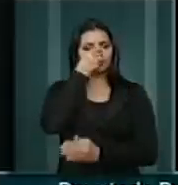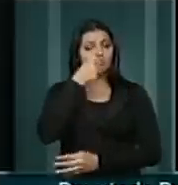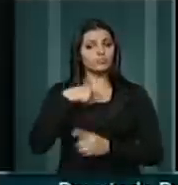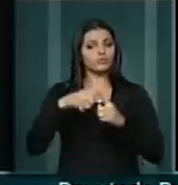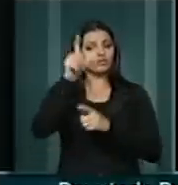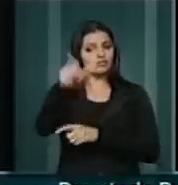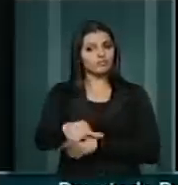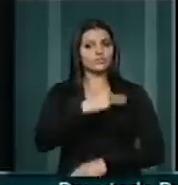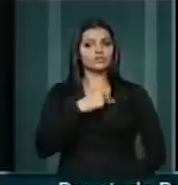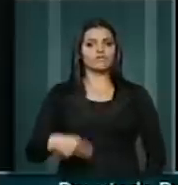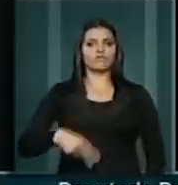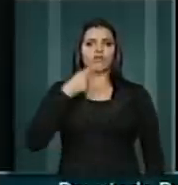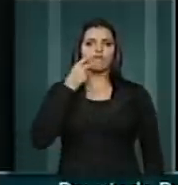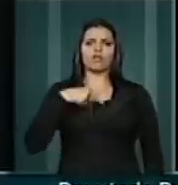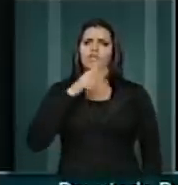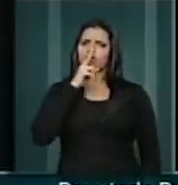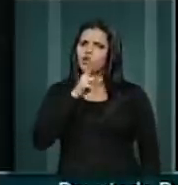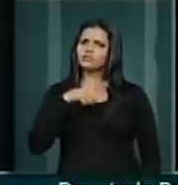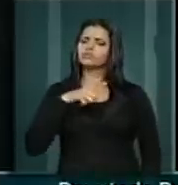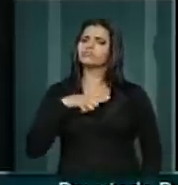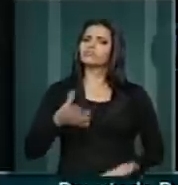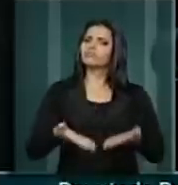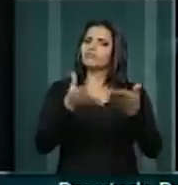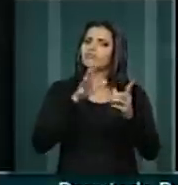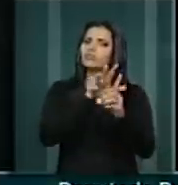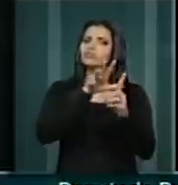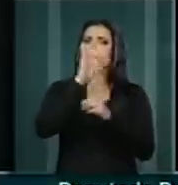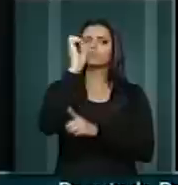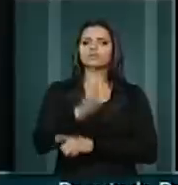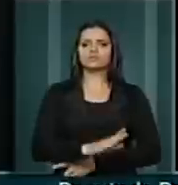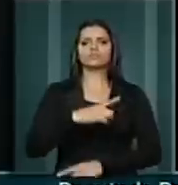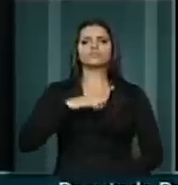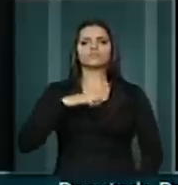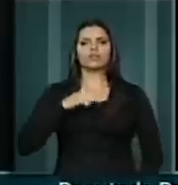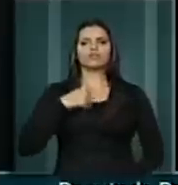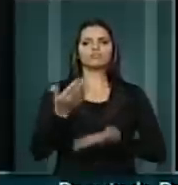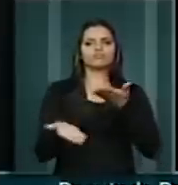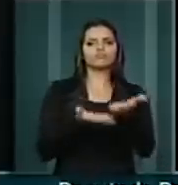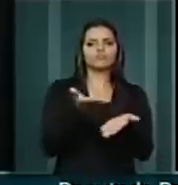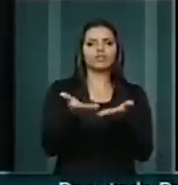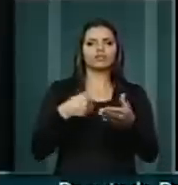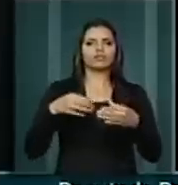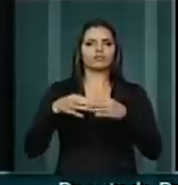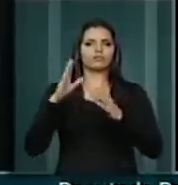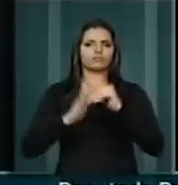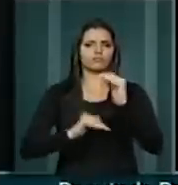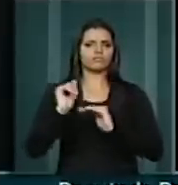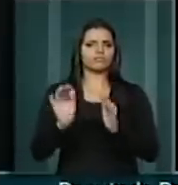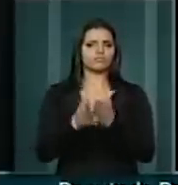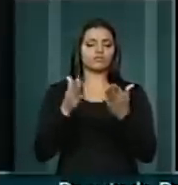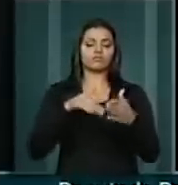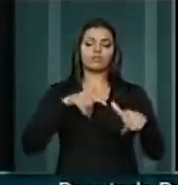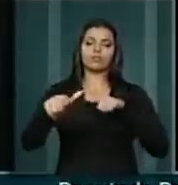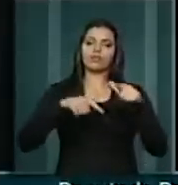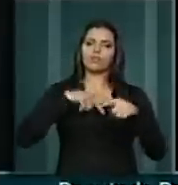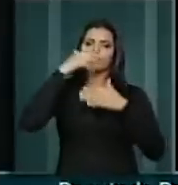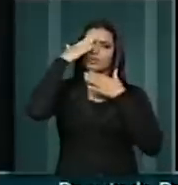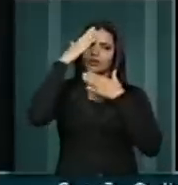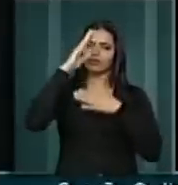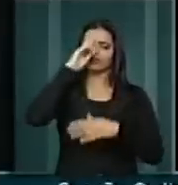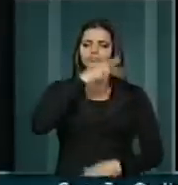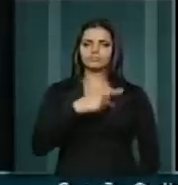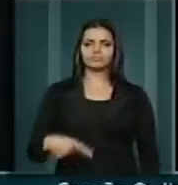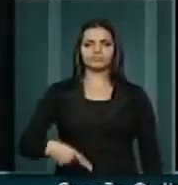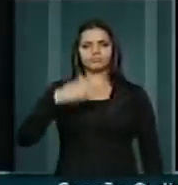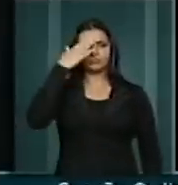que, como ele bem disse, é muito forte no Brasil e tem muita força num segmento importante, que é o da classe trabalhadora. Muito obrigado, senhor